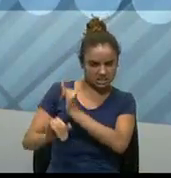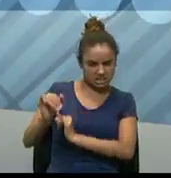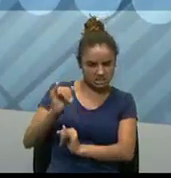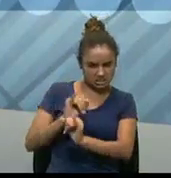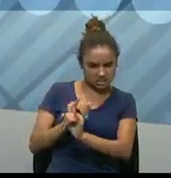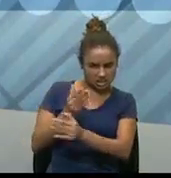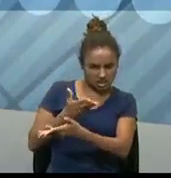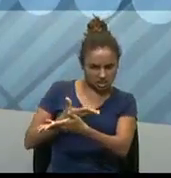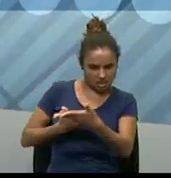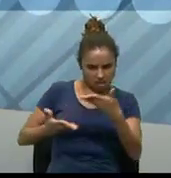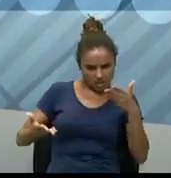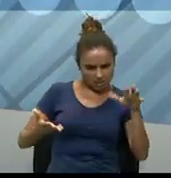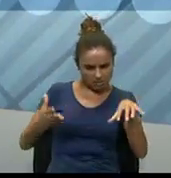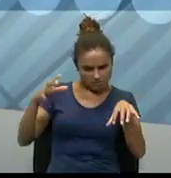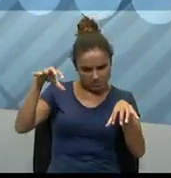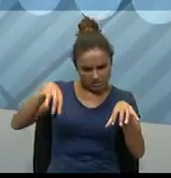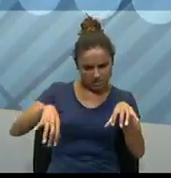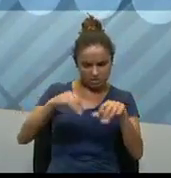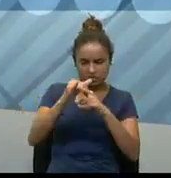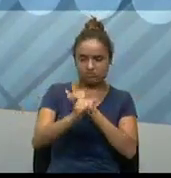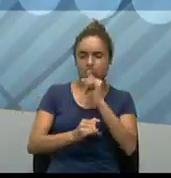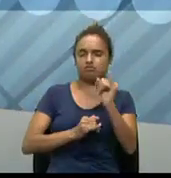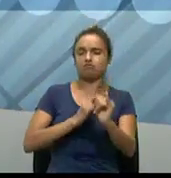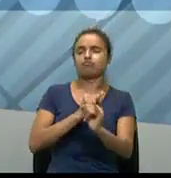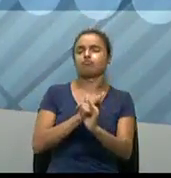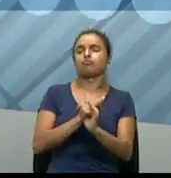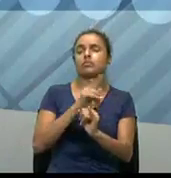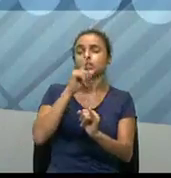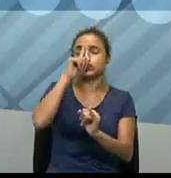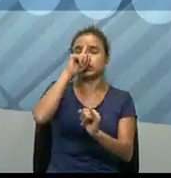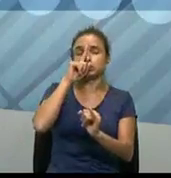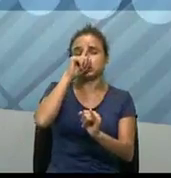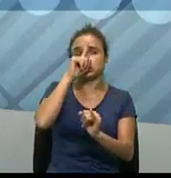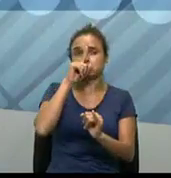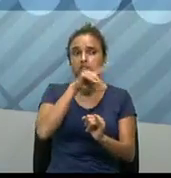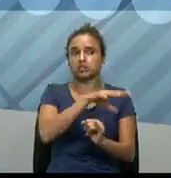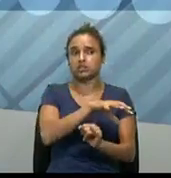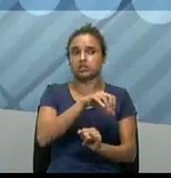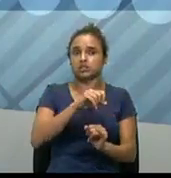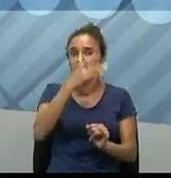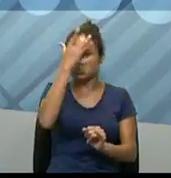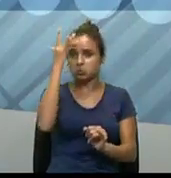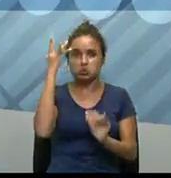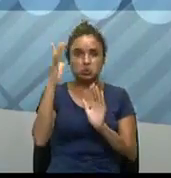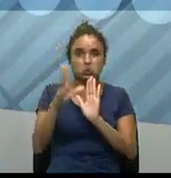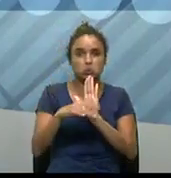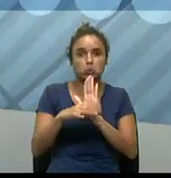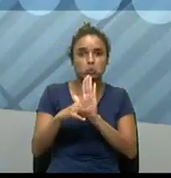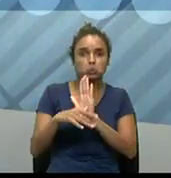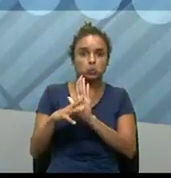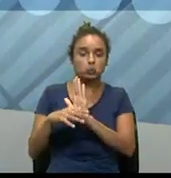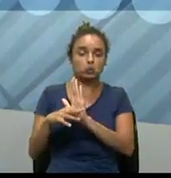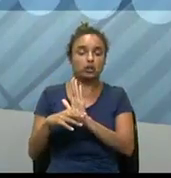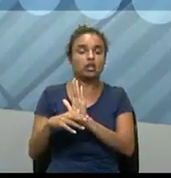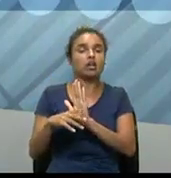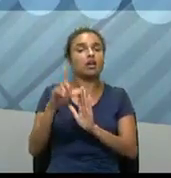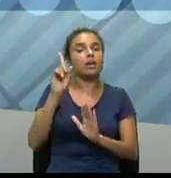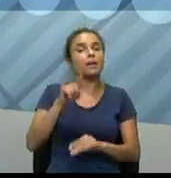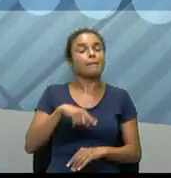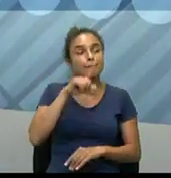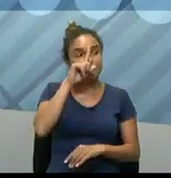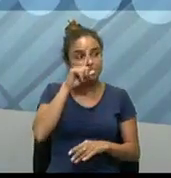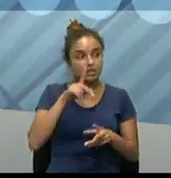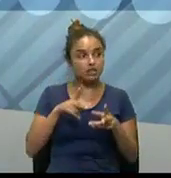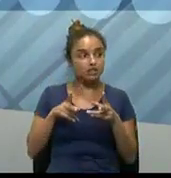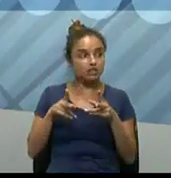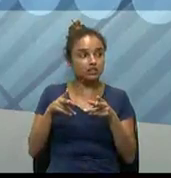banco via internet é um perigo, é um risco muito grande, né? Então, a mesma coisa